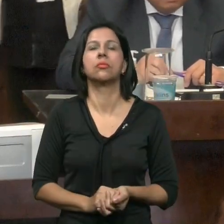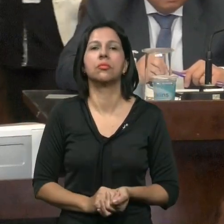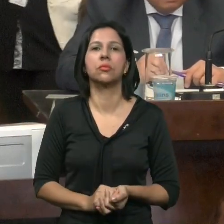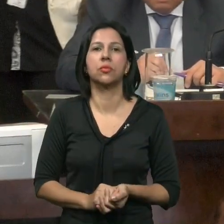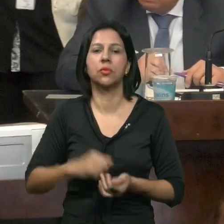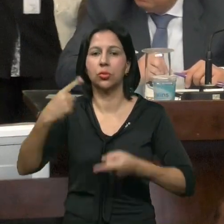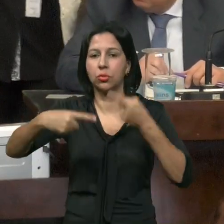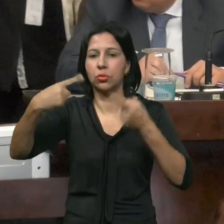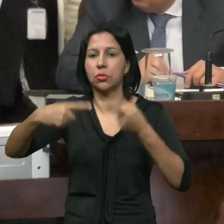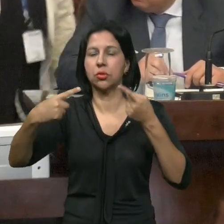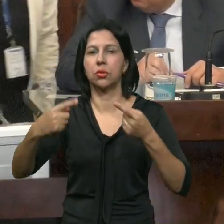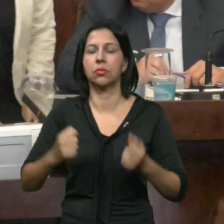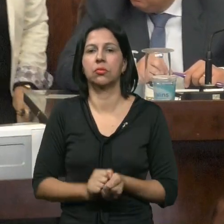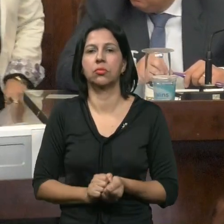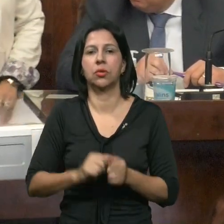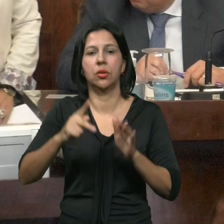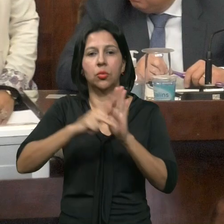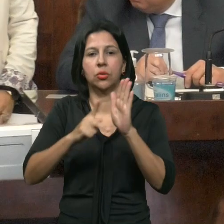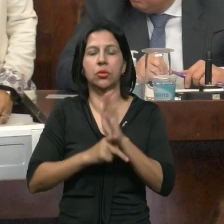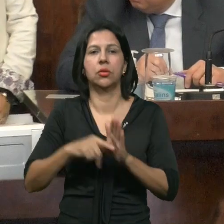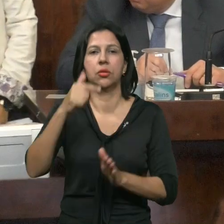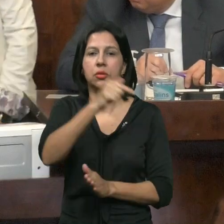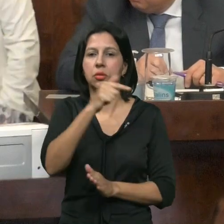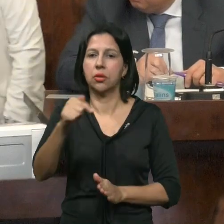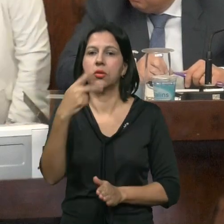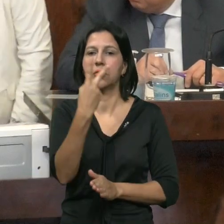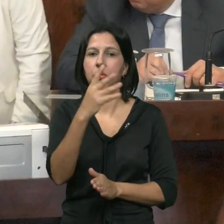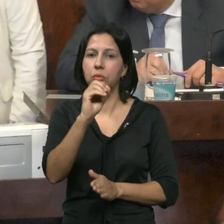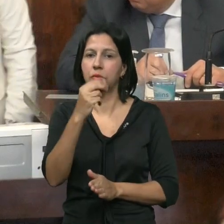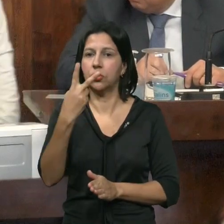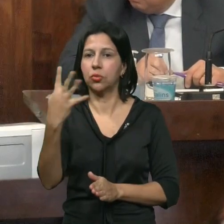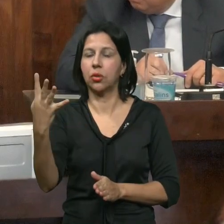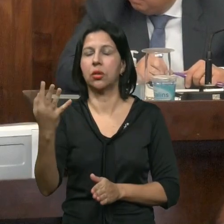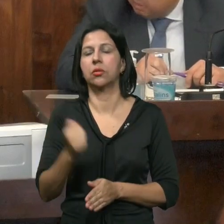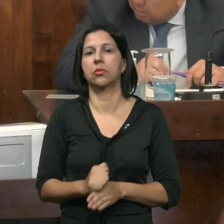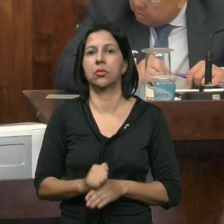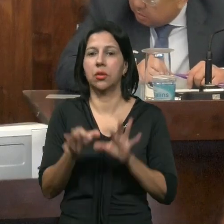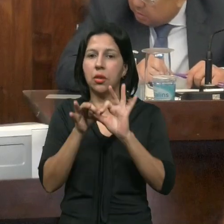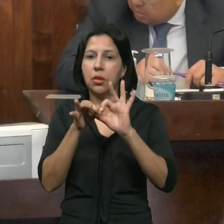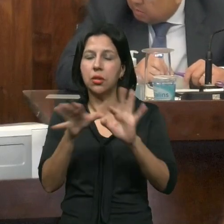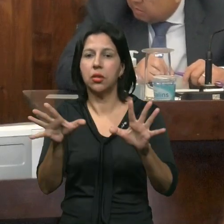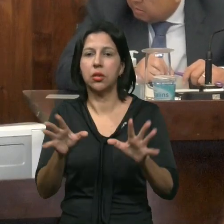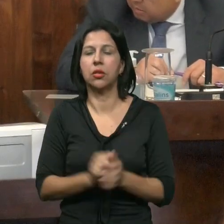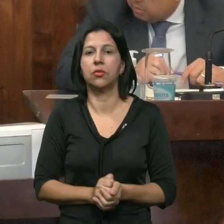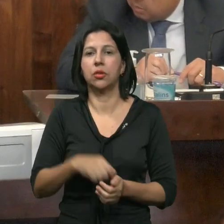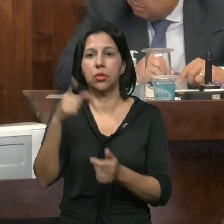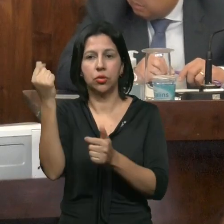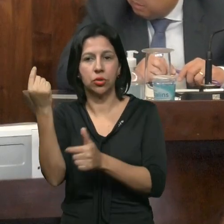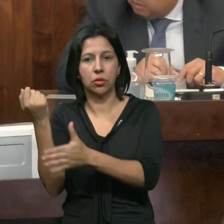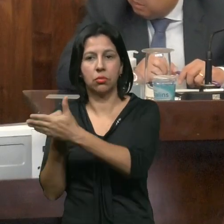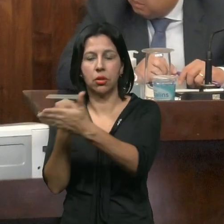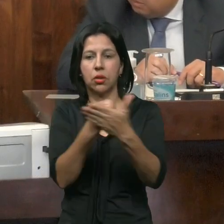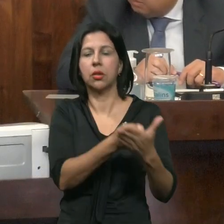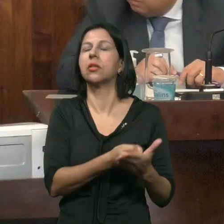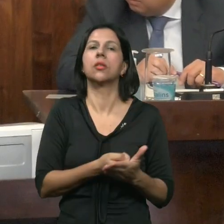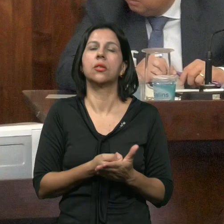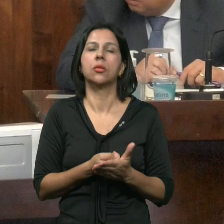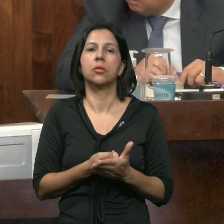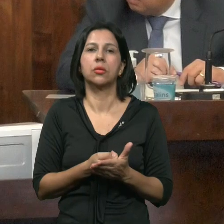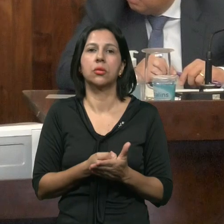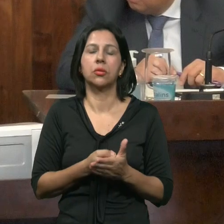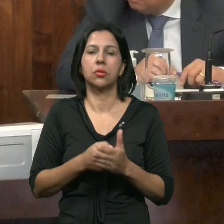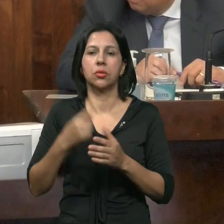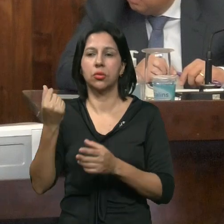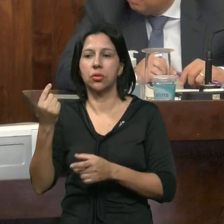Discussão Única Do Projeto De Lei 77 2024 Da Prefeitura Municipal Autorizando O Poder Executivo A Abrir Créditos Adicionais Especial E Suplementar No